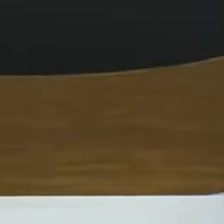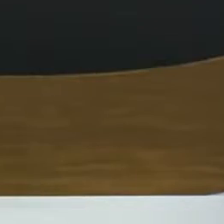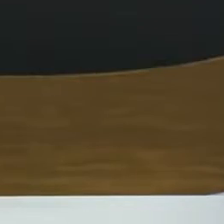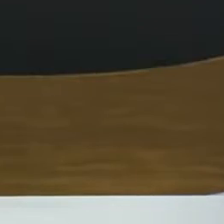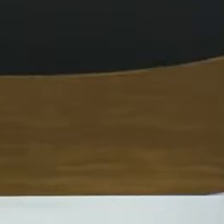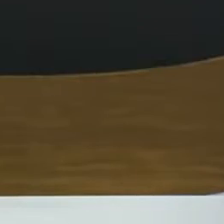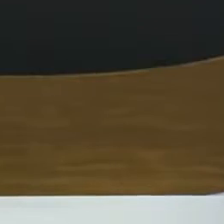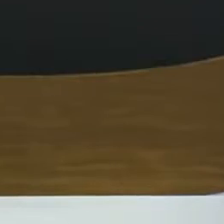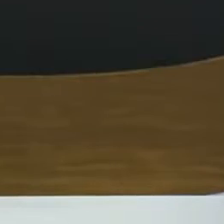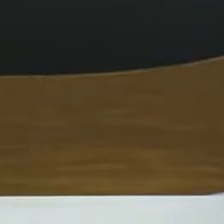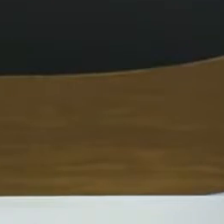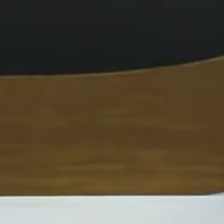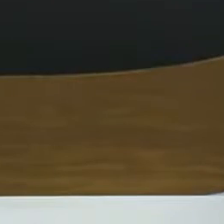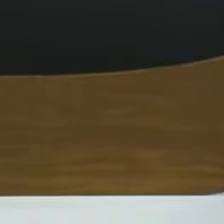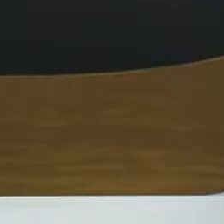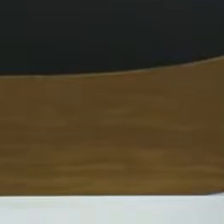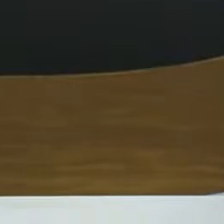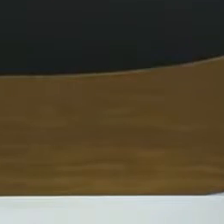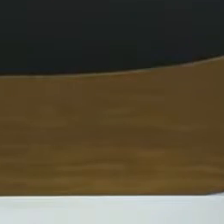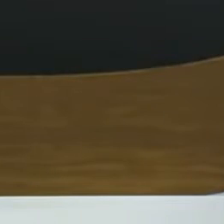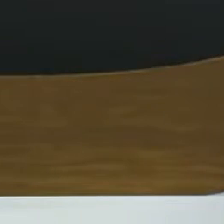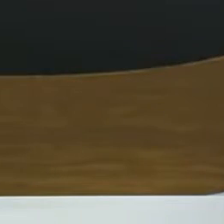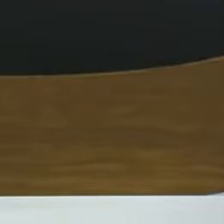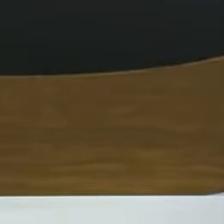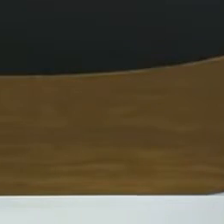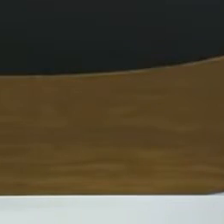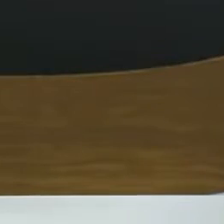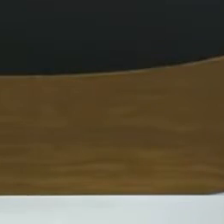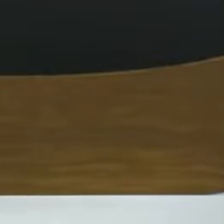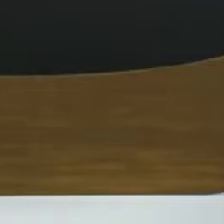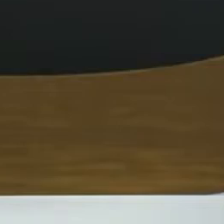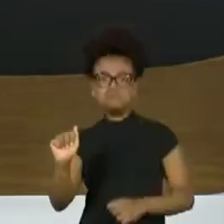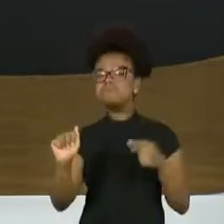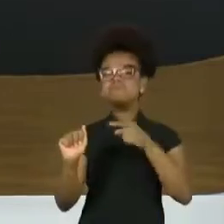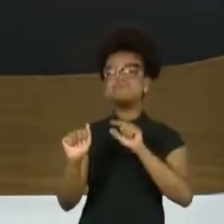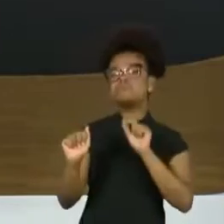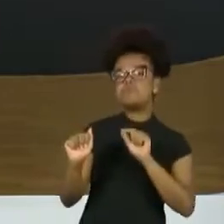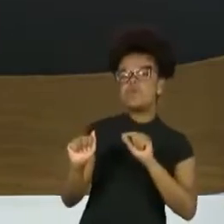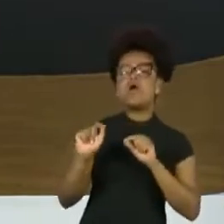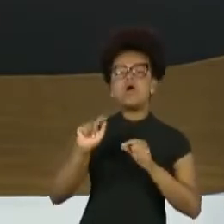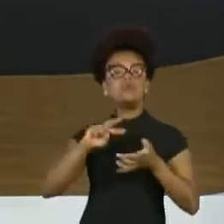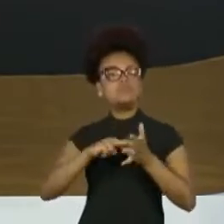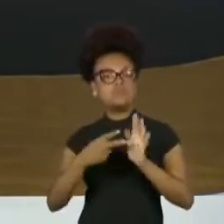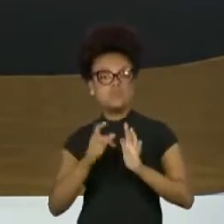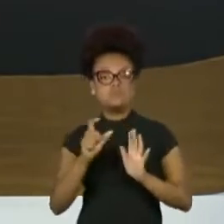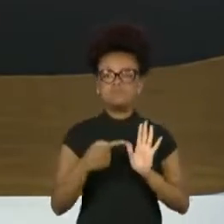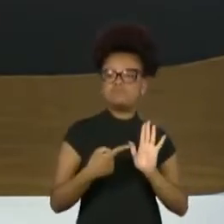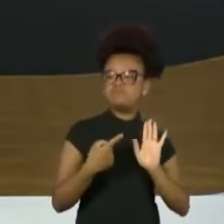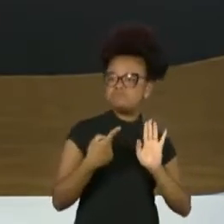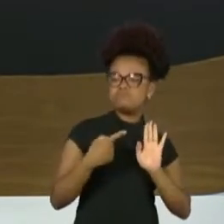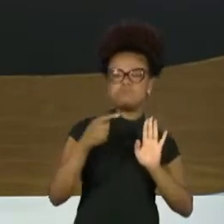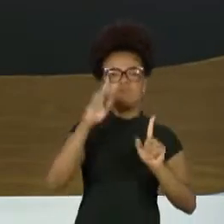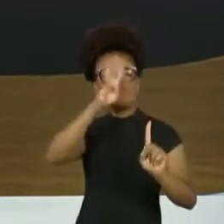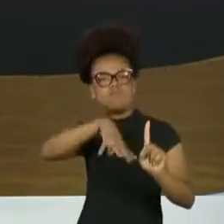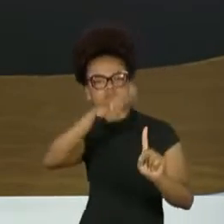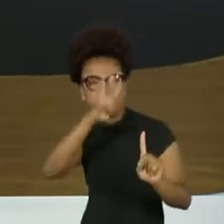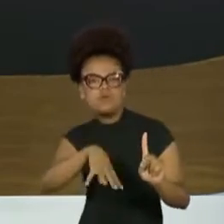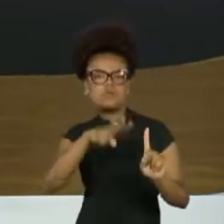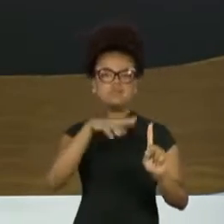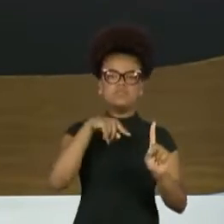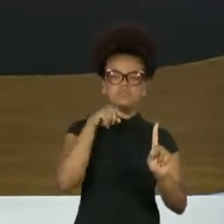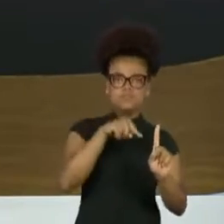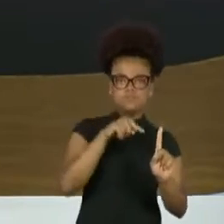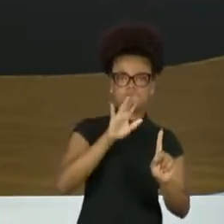A palavra, sabemos, tem conotação religiosa, remete às divindades. Transportada para as